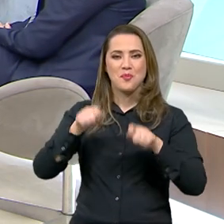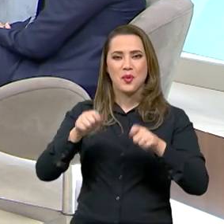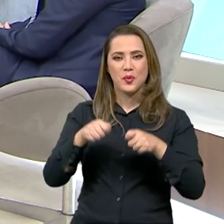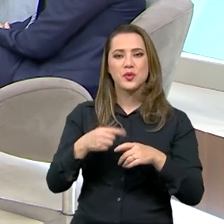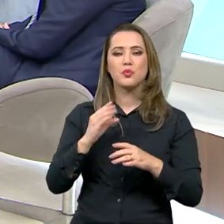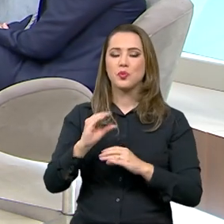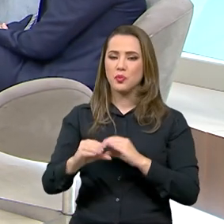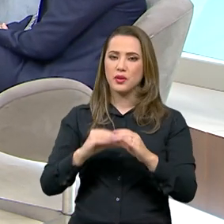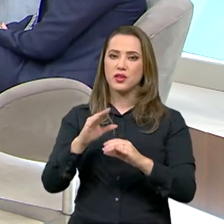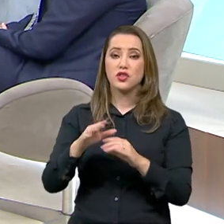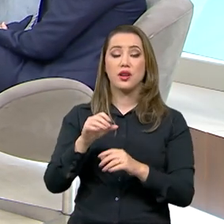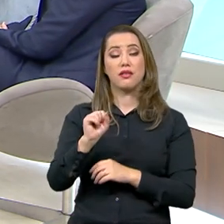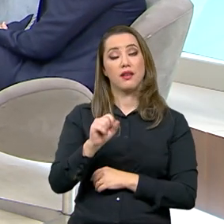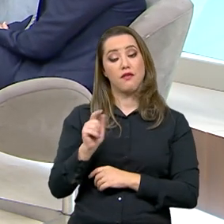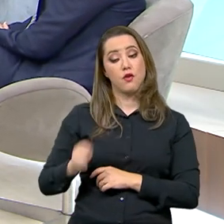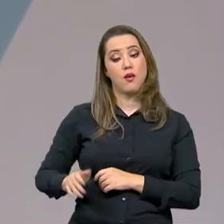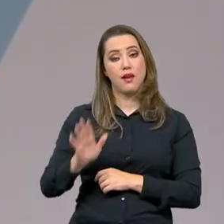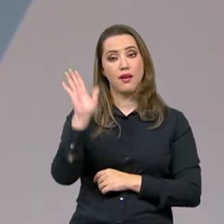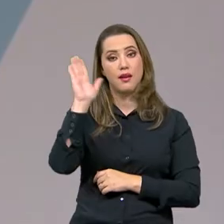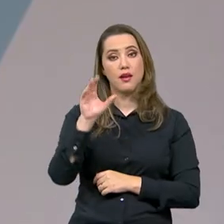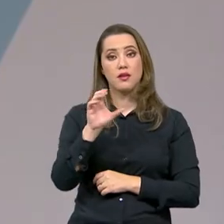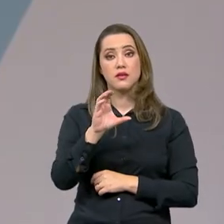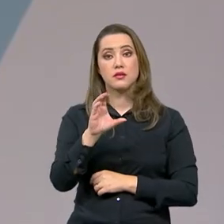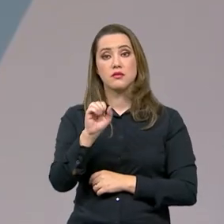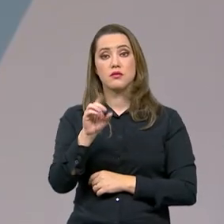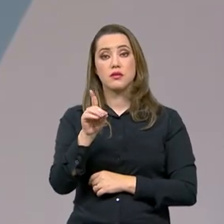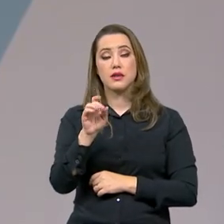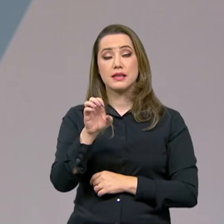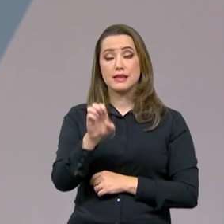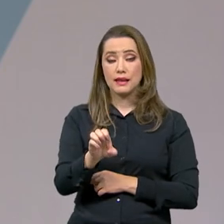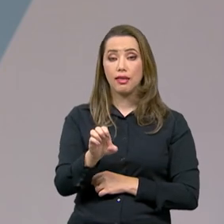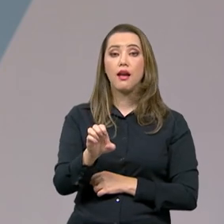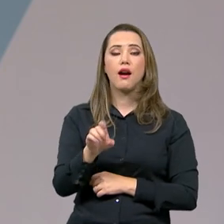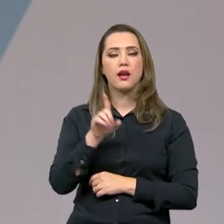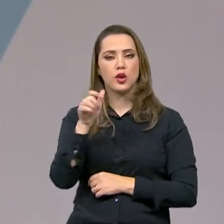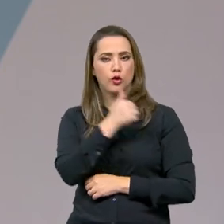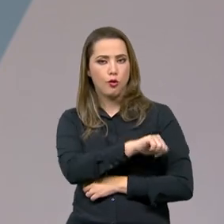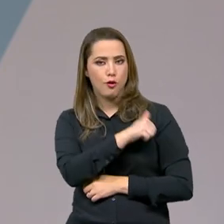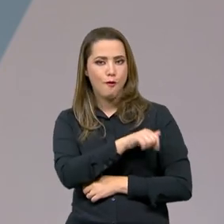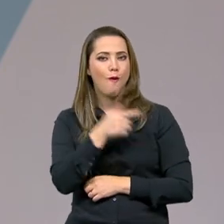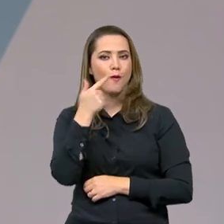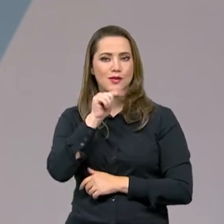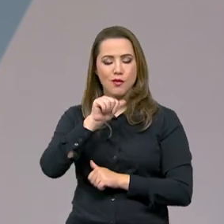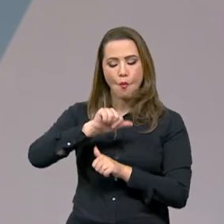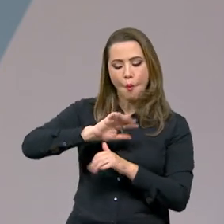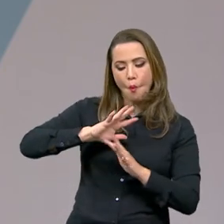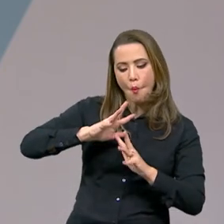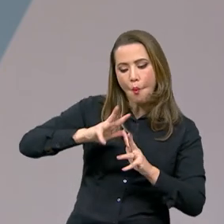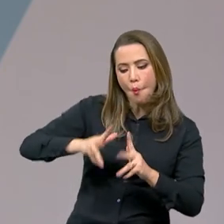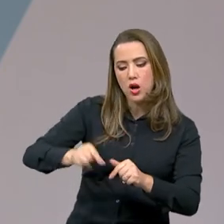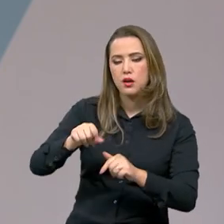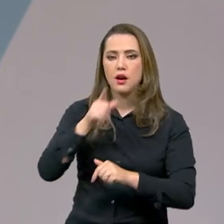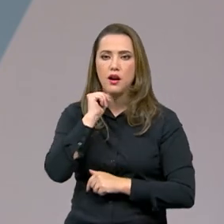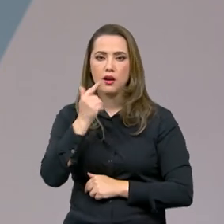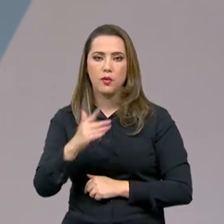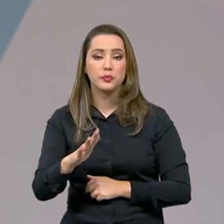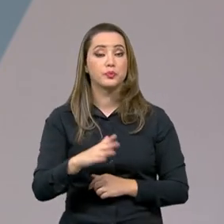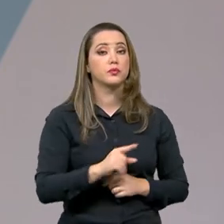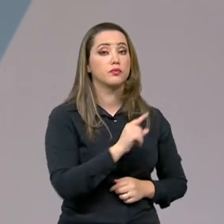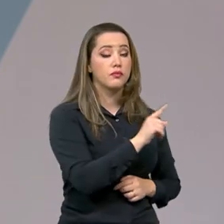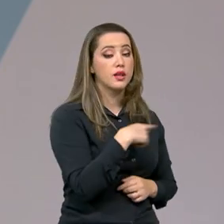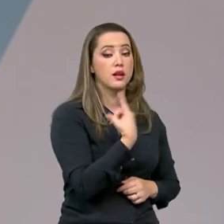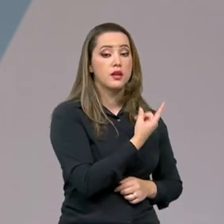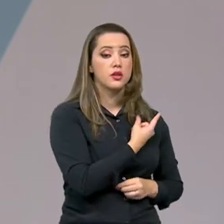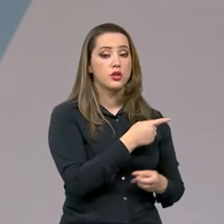advindos do leilão da CEDAI no Rio de Janeiro. Nós temos três fundos constitucionais, do Norte, Centro-Oeste e Nordeste, criados pela